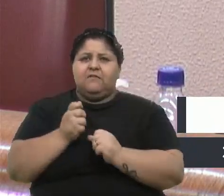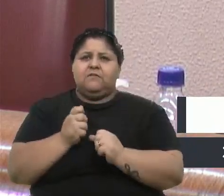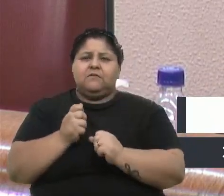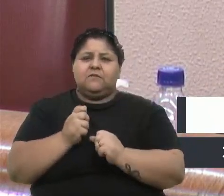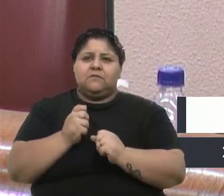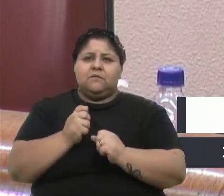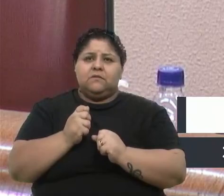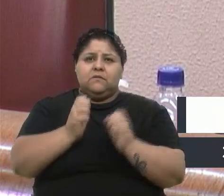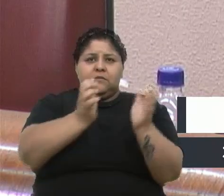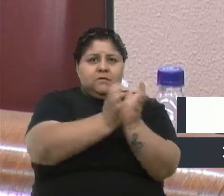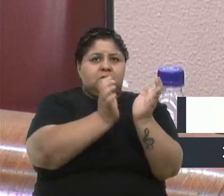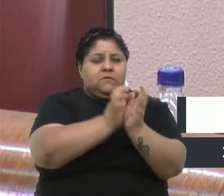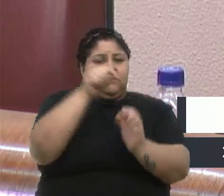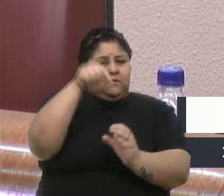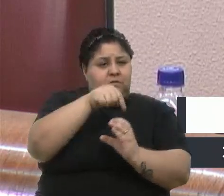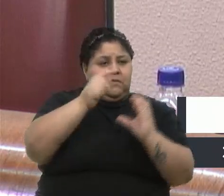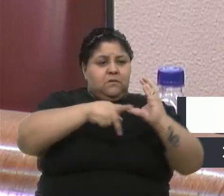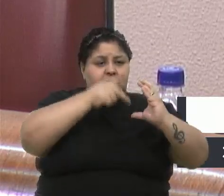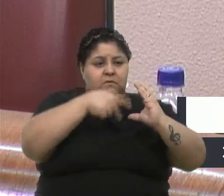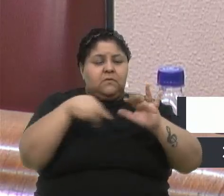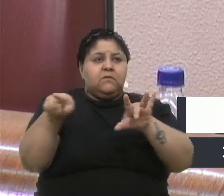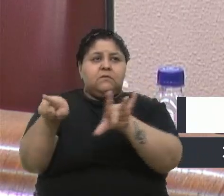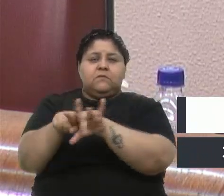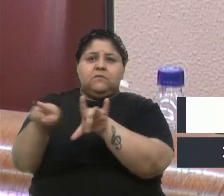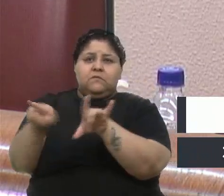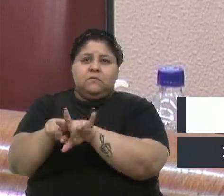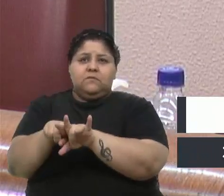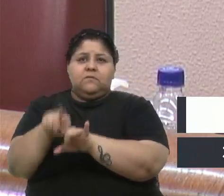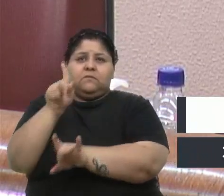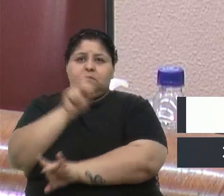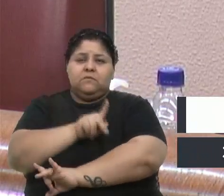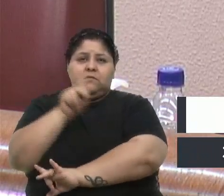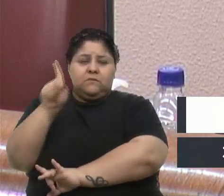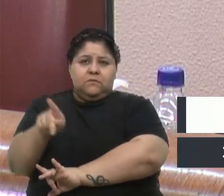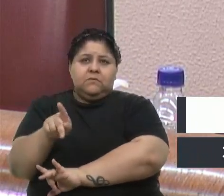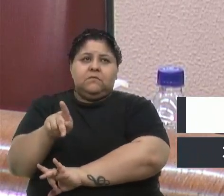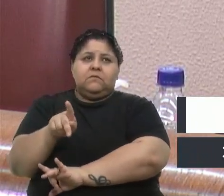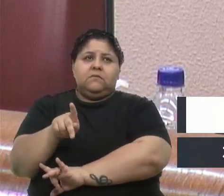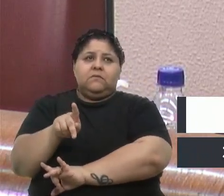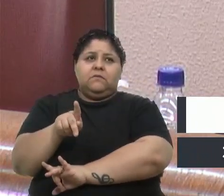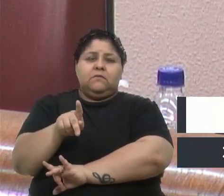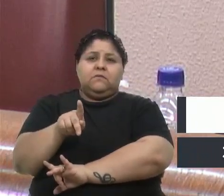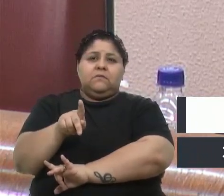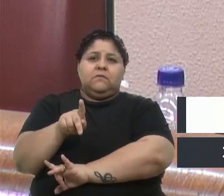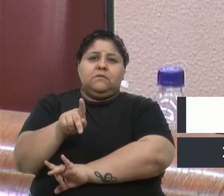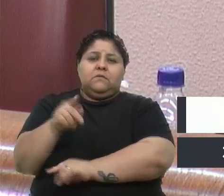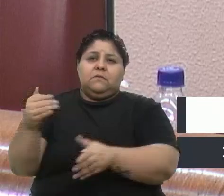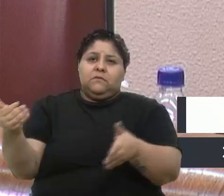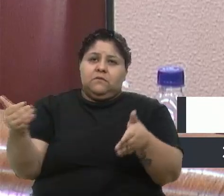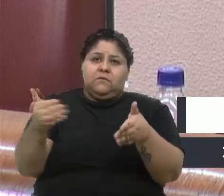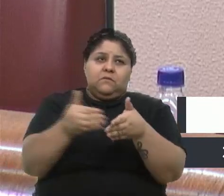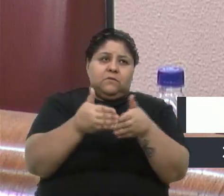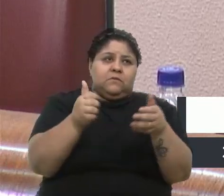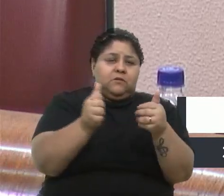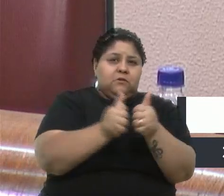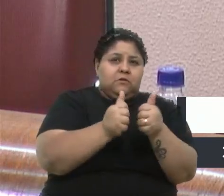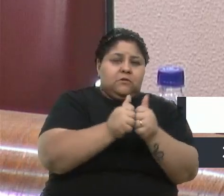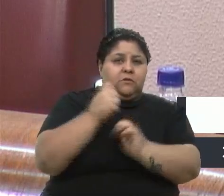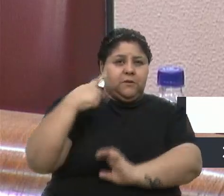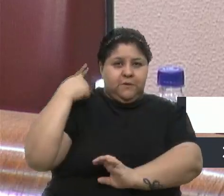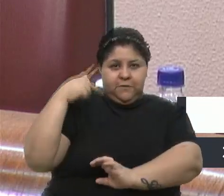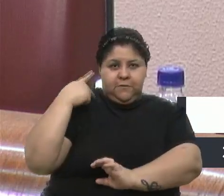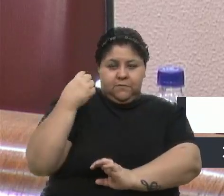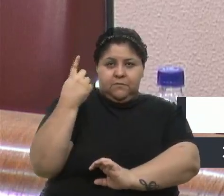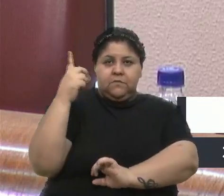a equipe aqui da Casa Legislativa, também aos professores, orientadores, que vieram com os seus vereadores e vereadoras por um